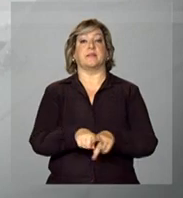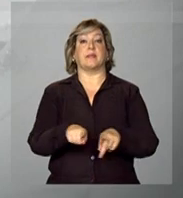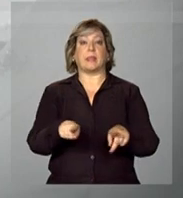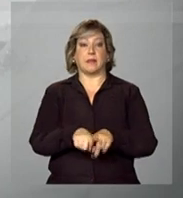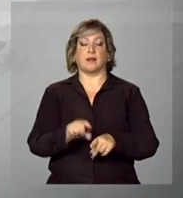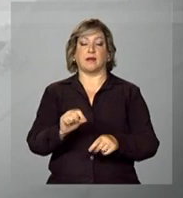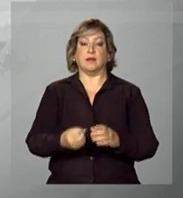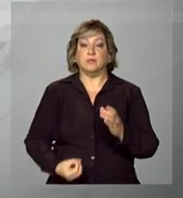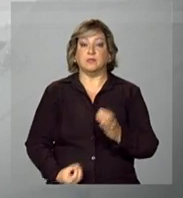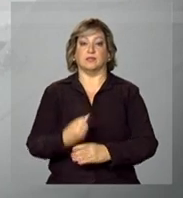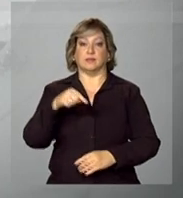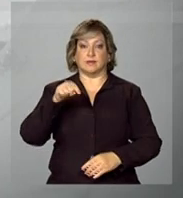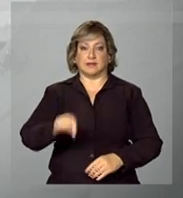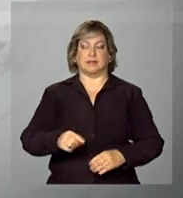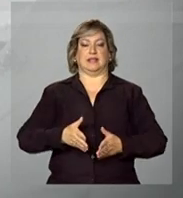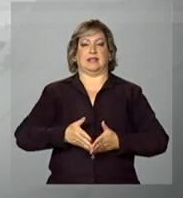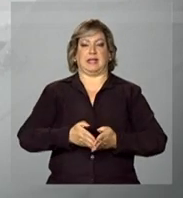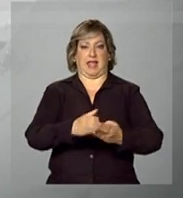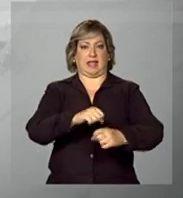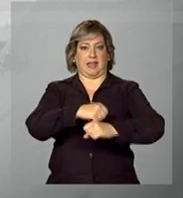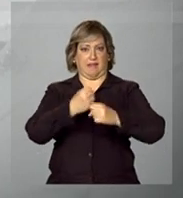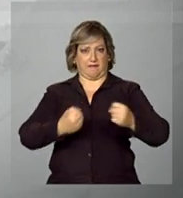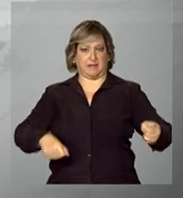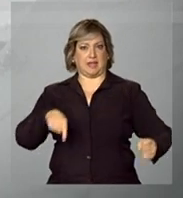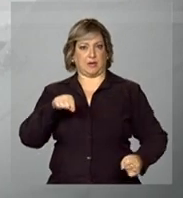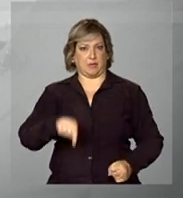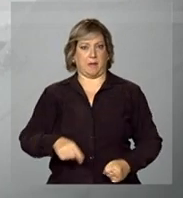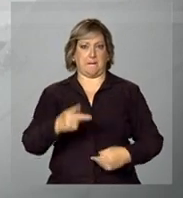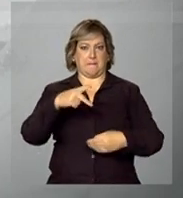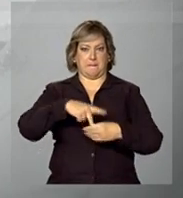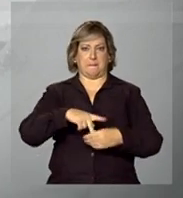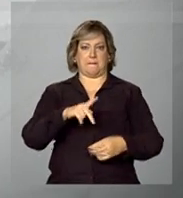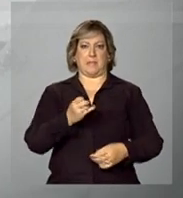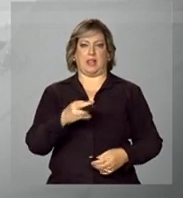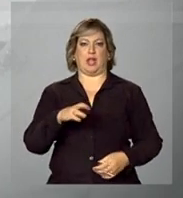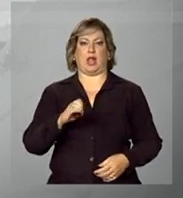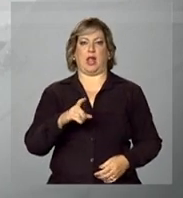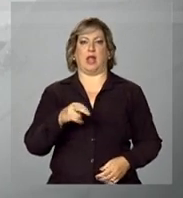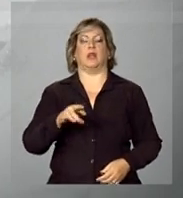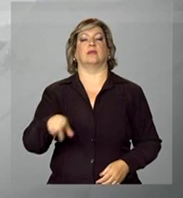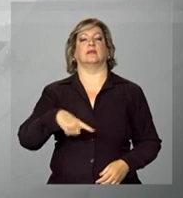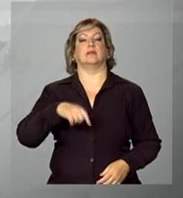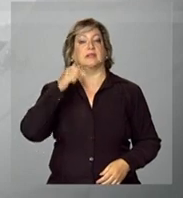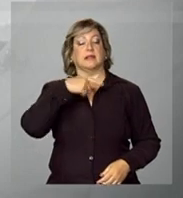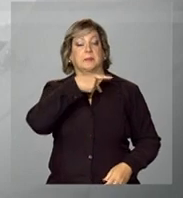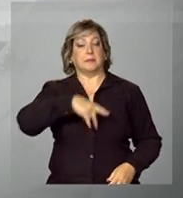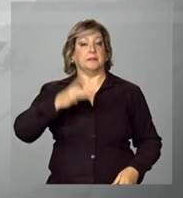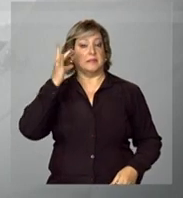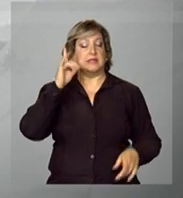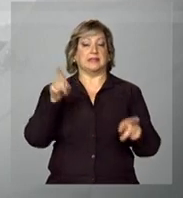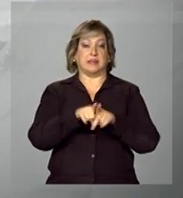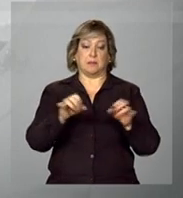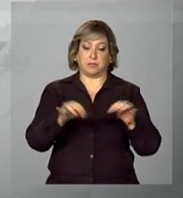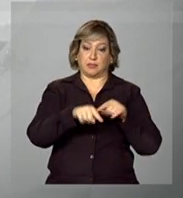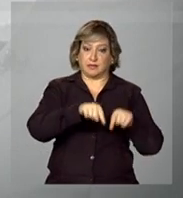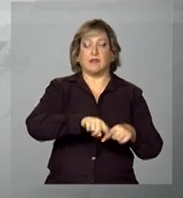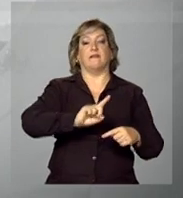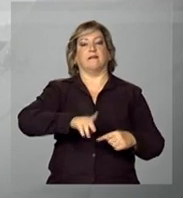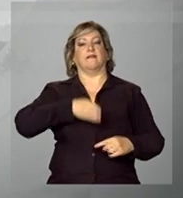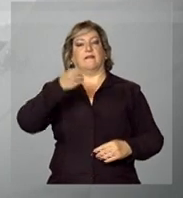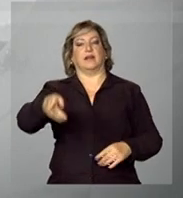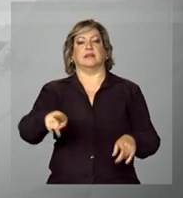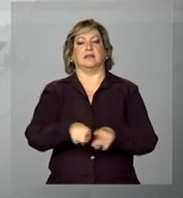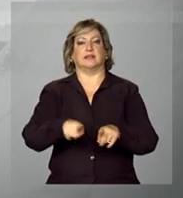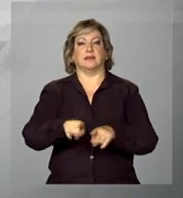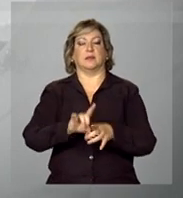inauguração do navio petroleiro Zumbi dos Palmares em Ipojuca, a presidenta Dilma Rousseff vai participar hoje da inauguração